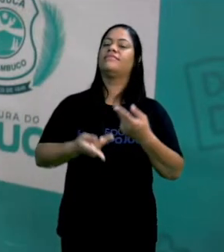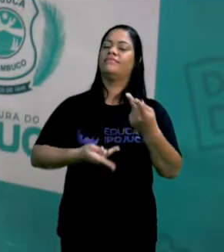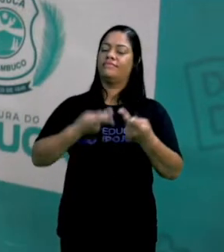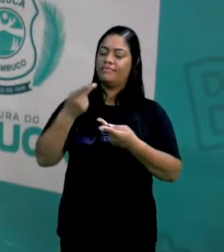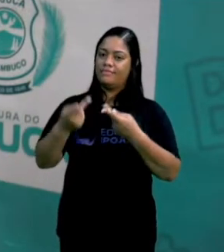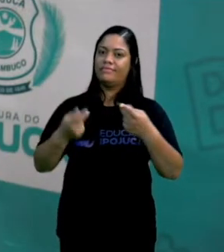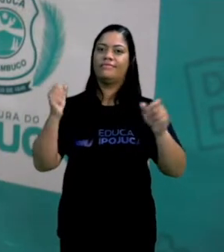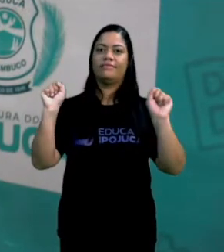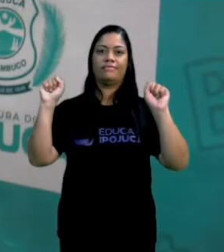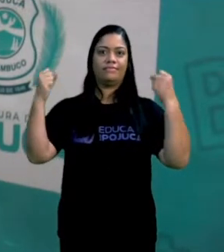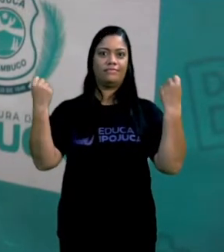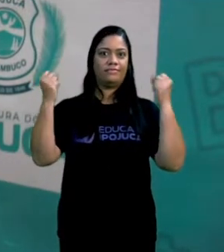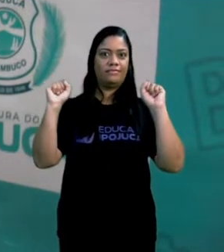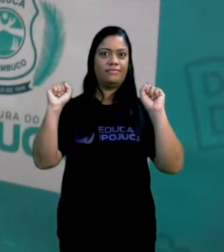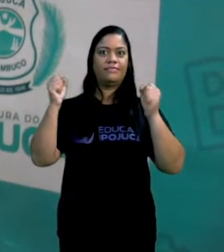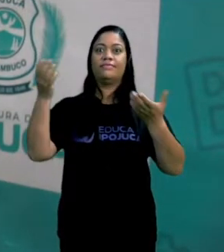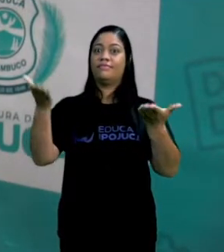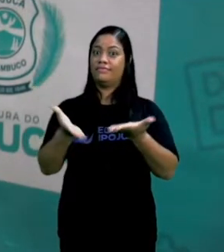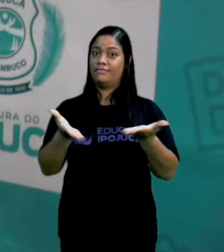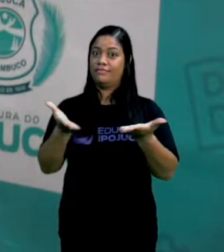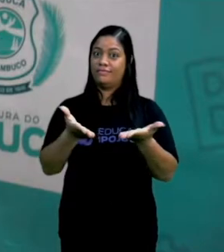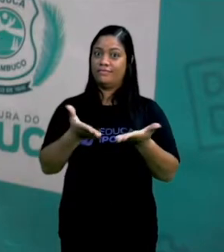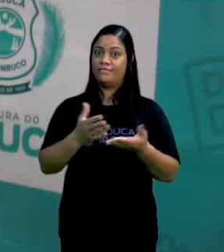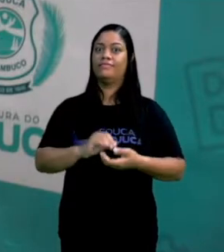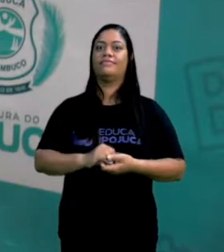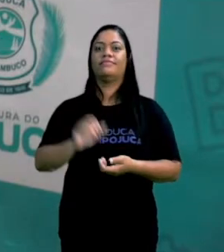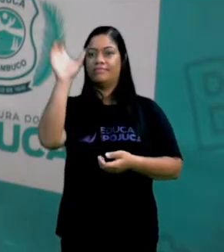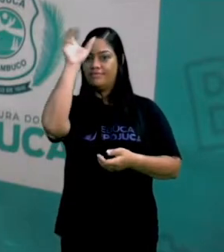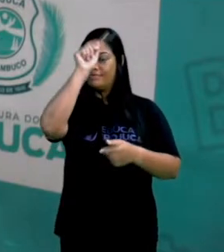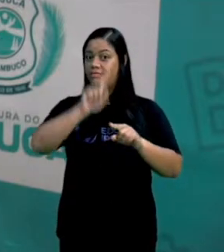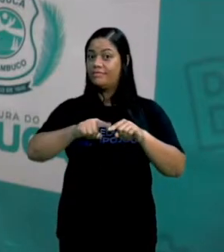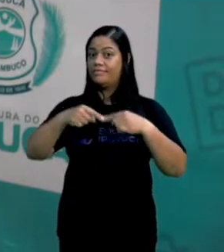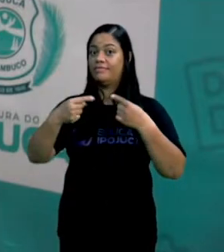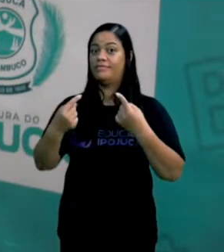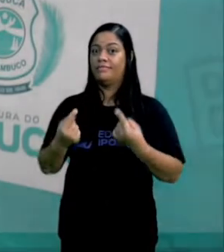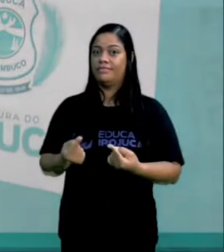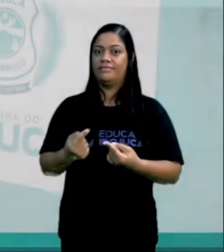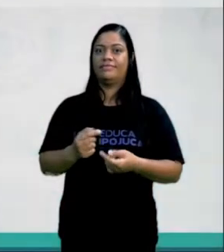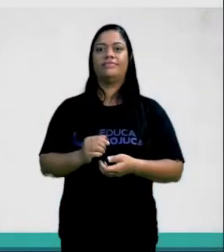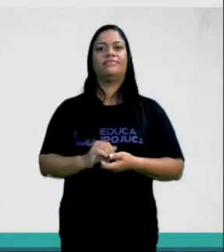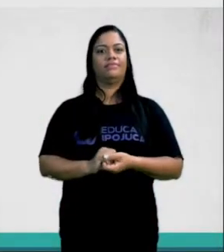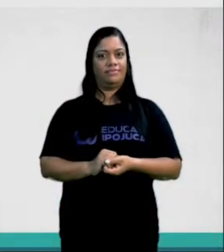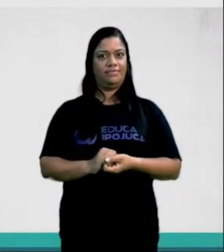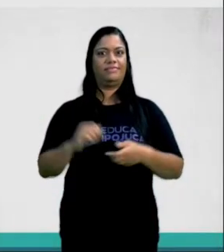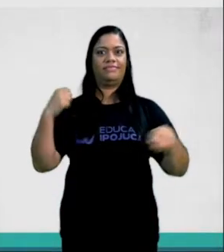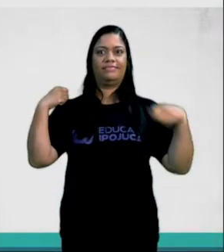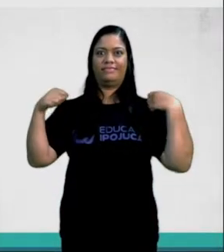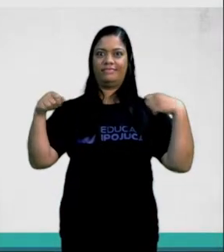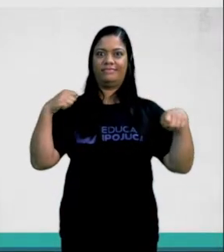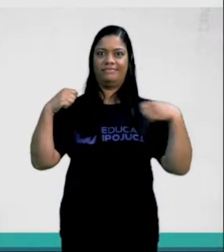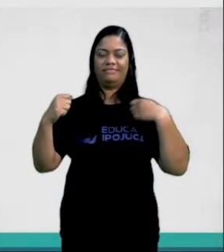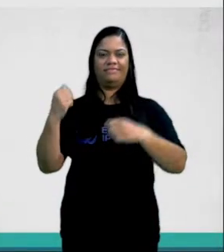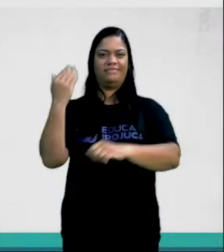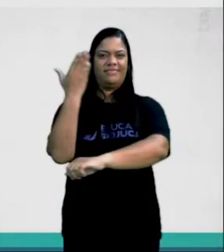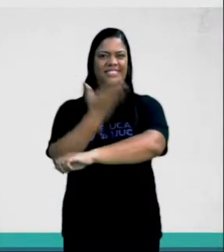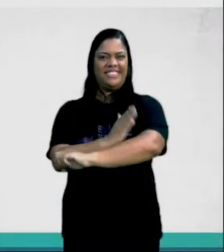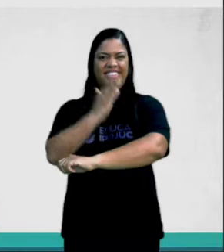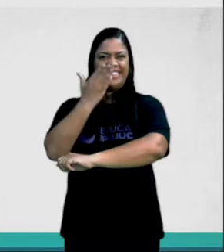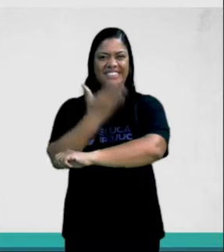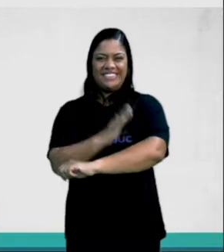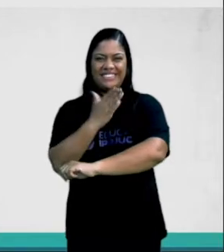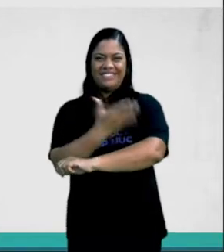ginástica, só que hoje nós vamos buscar aprender um pouquinho mais sobre o exercício físico e as práticas